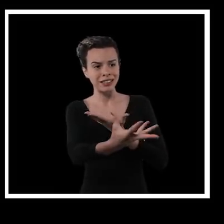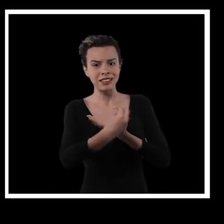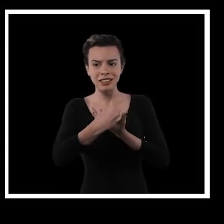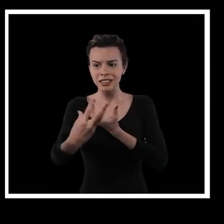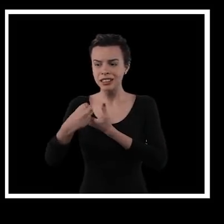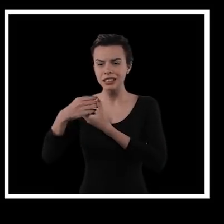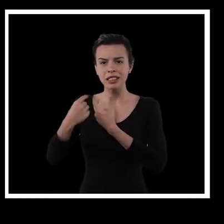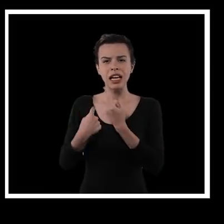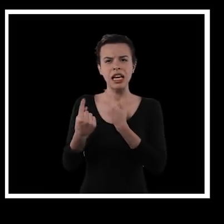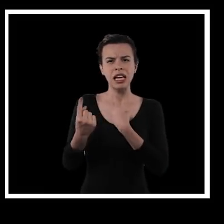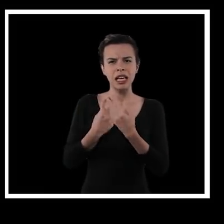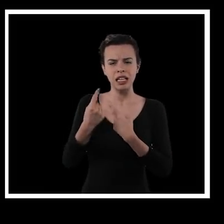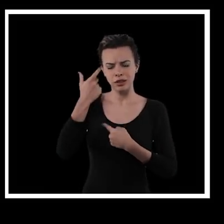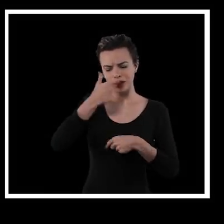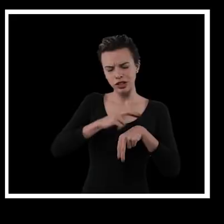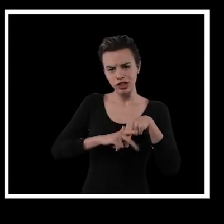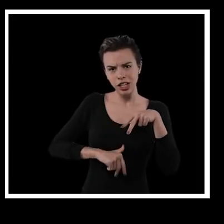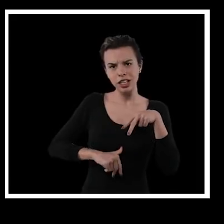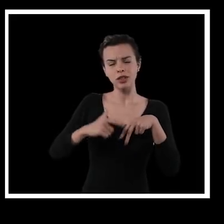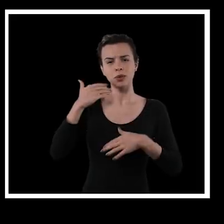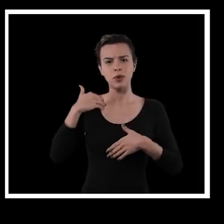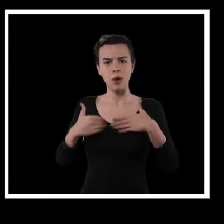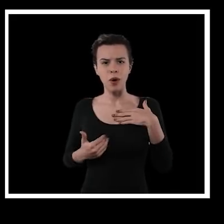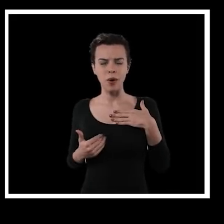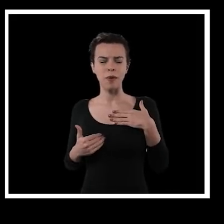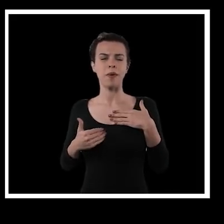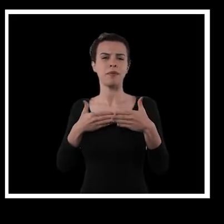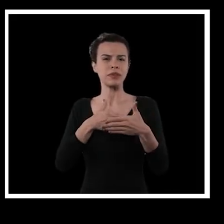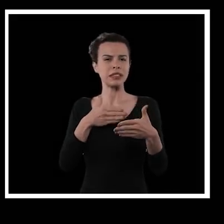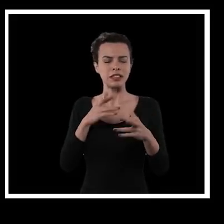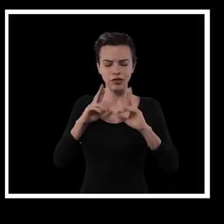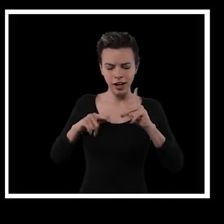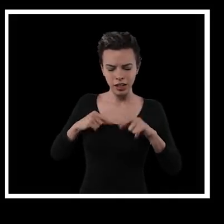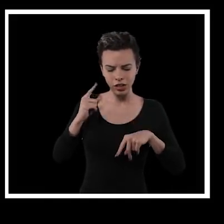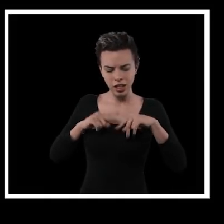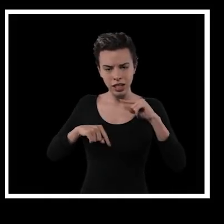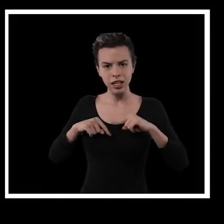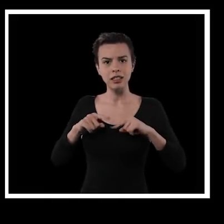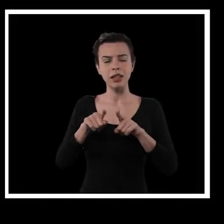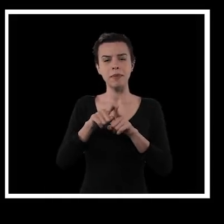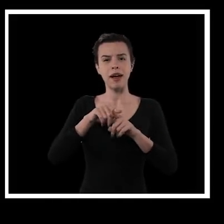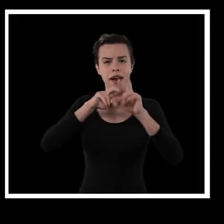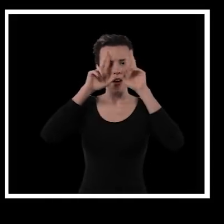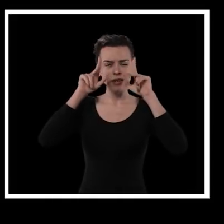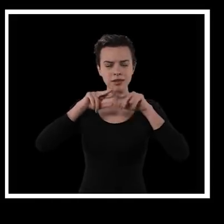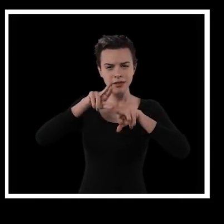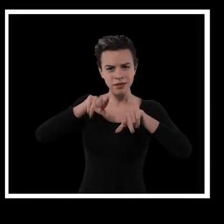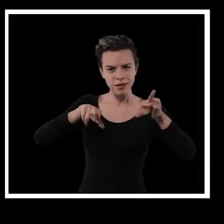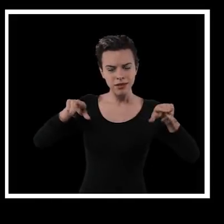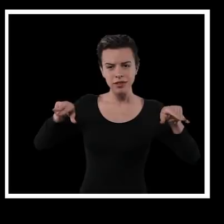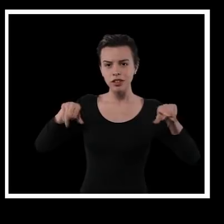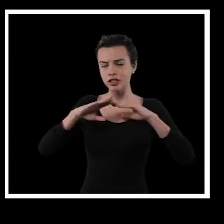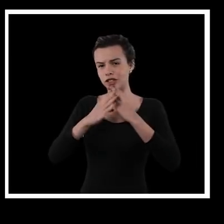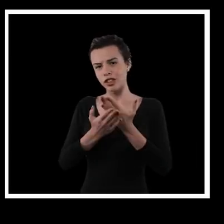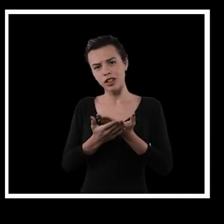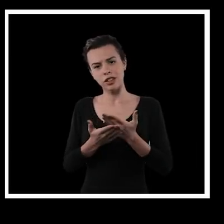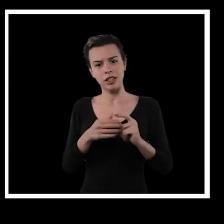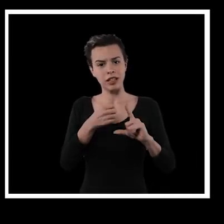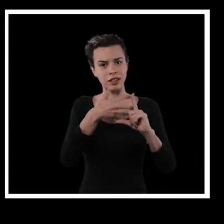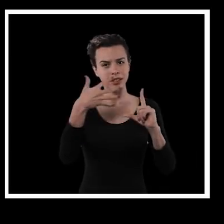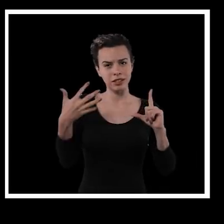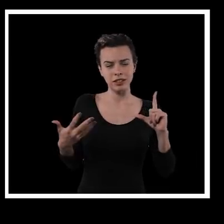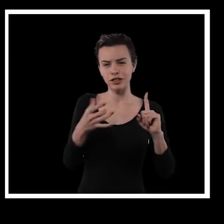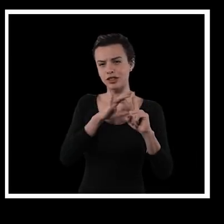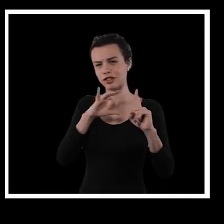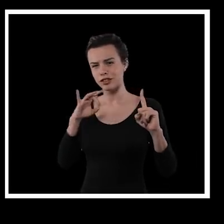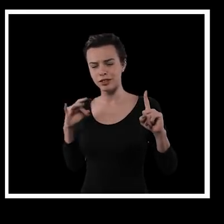quem tem relações diferentes com o próprio gênero, com o próprio corpo, relações diferentes de raça, né? O que a gente vê muito é